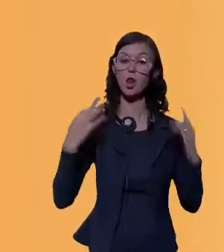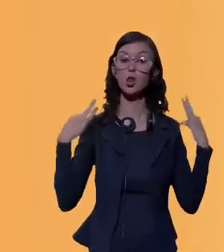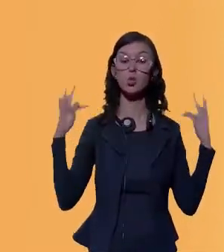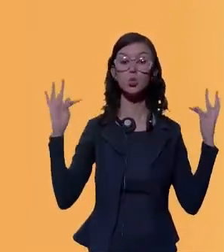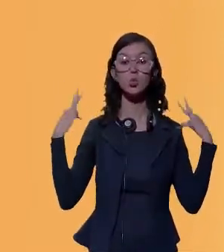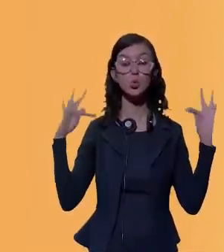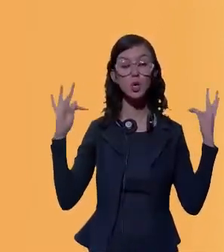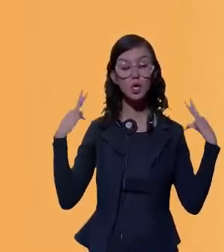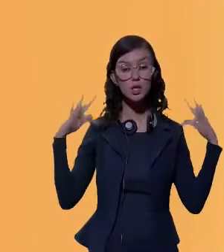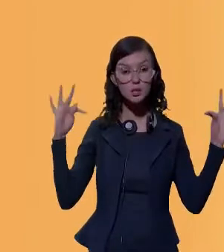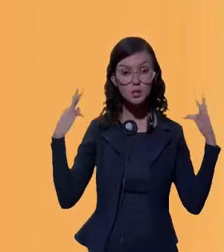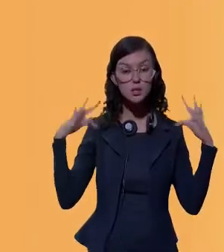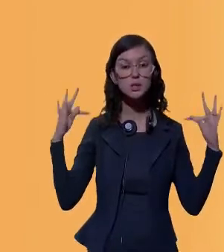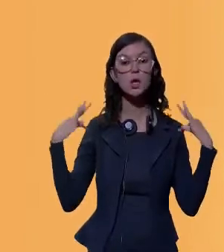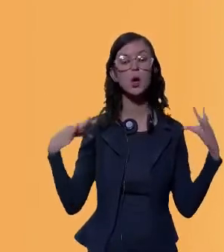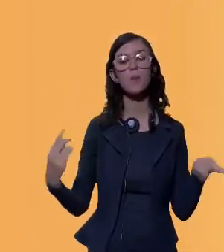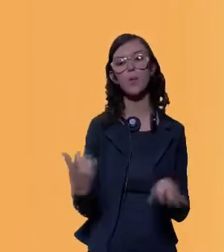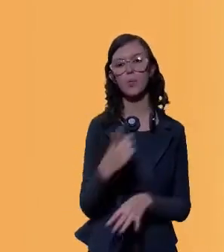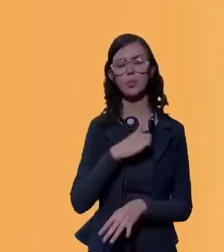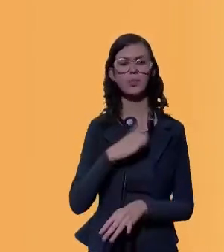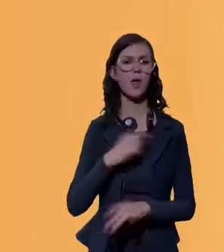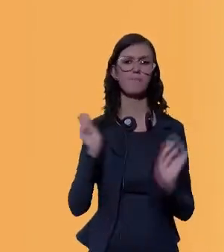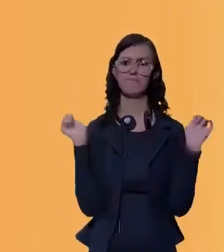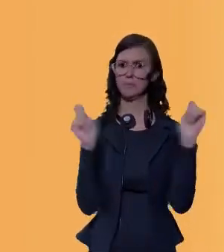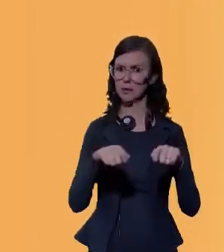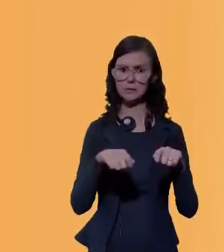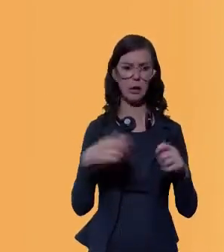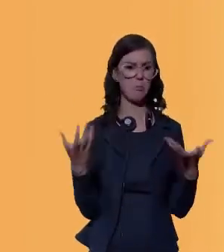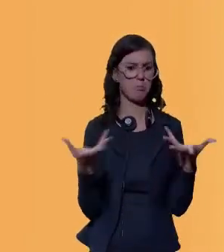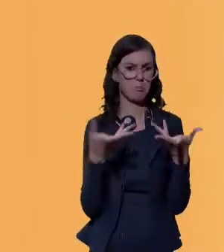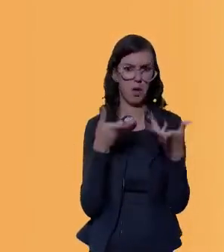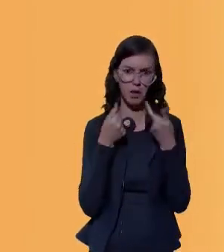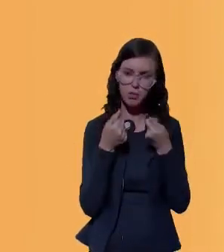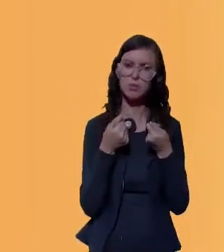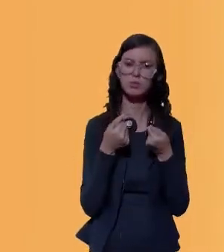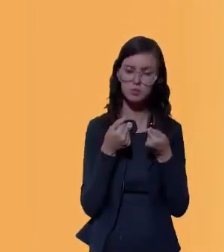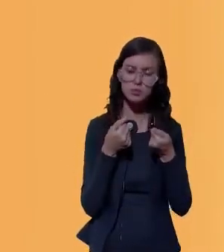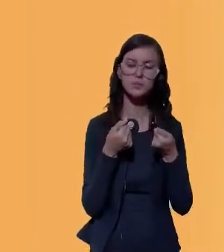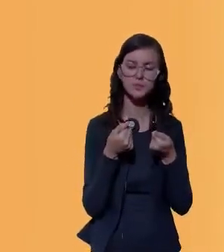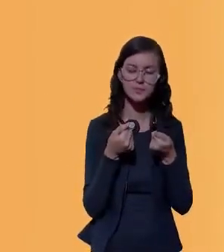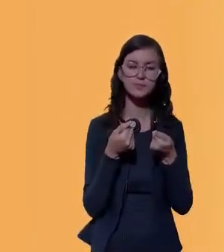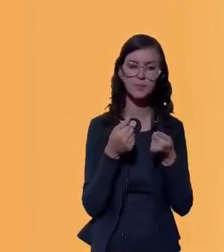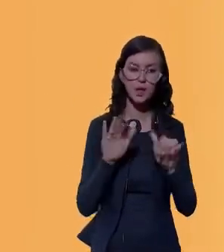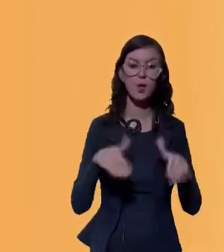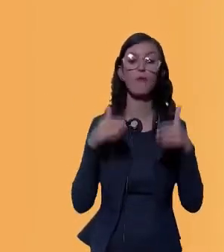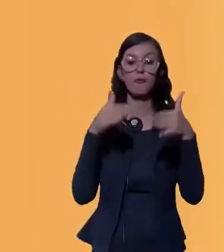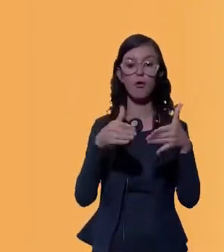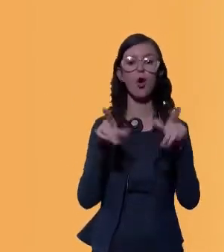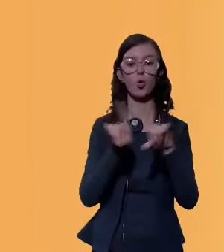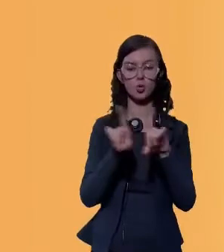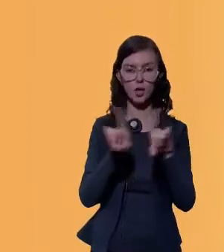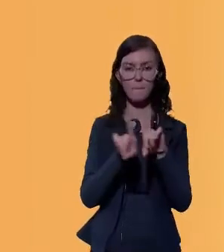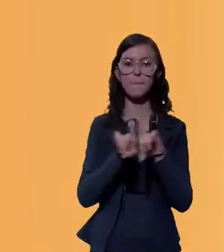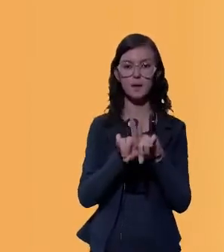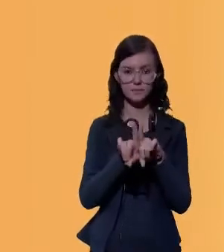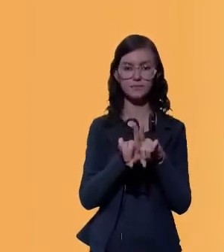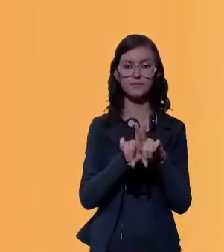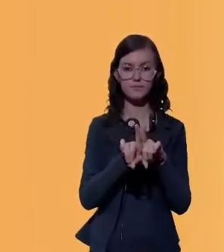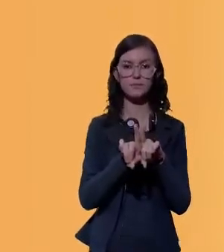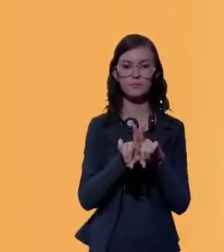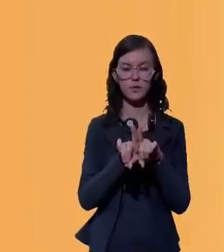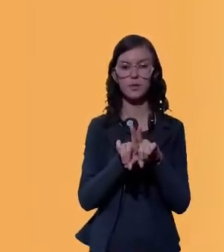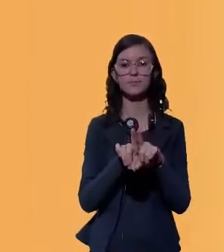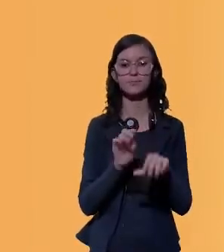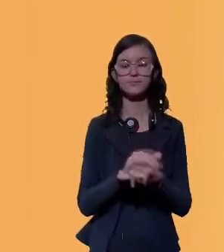ecoturismo, que a região tem um potencial enorme, então isso também faz parte do foco da atuação das